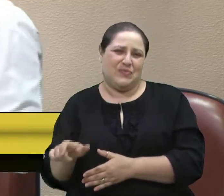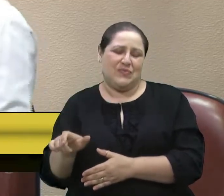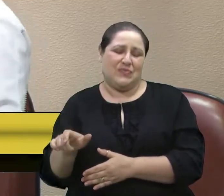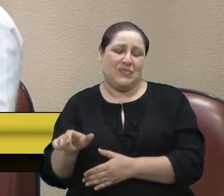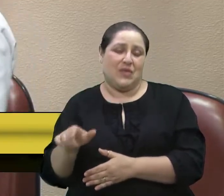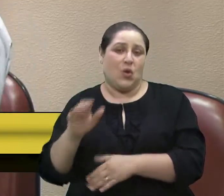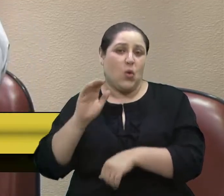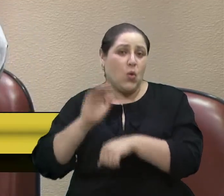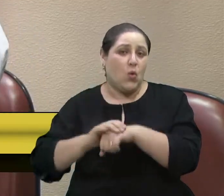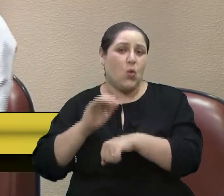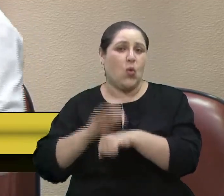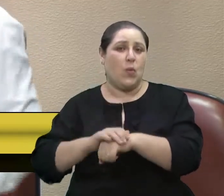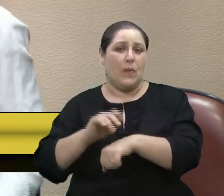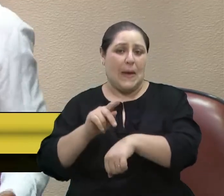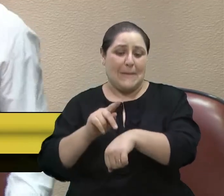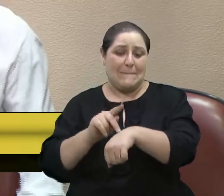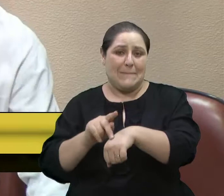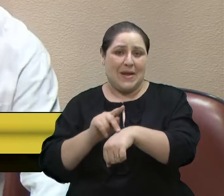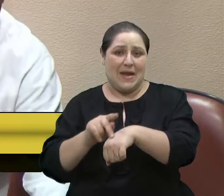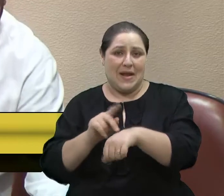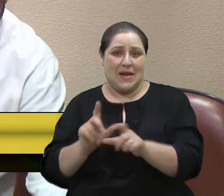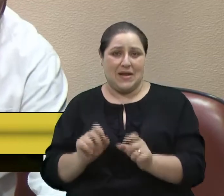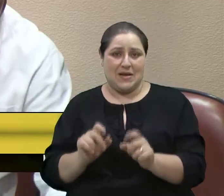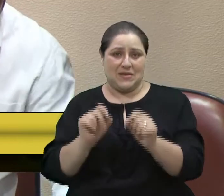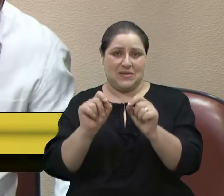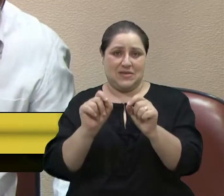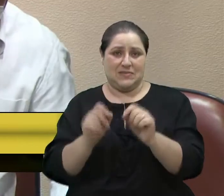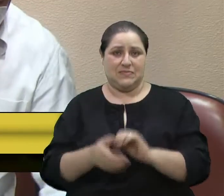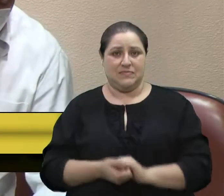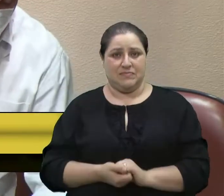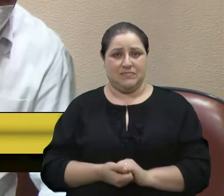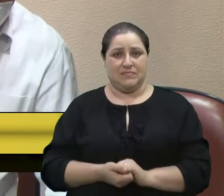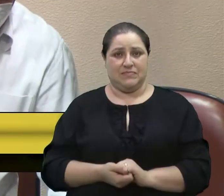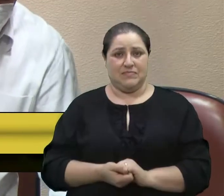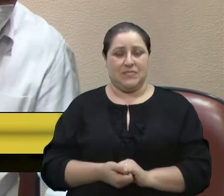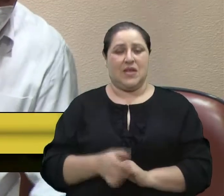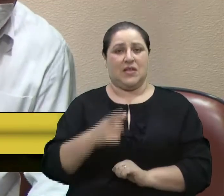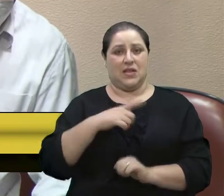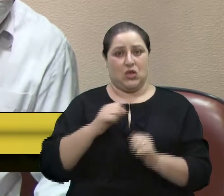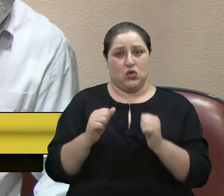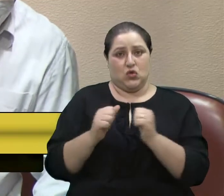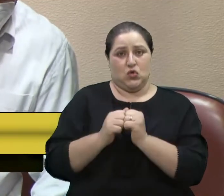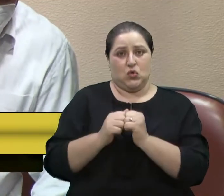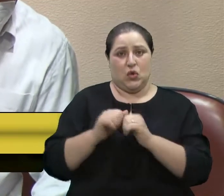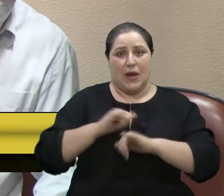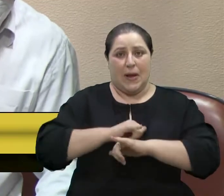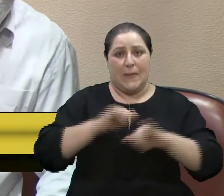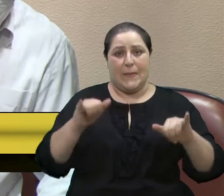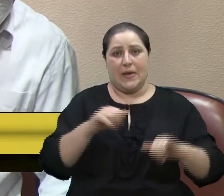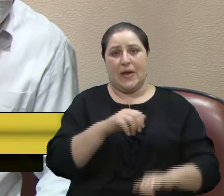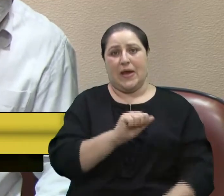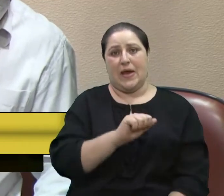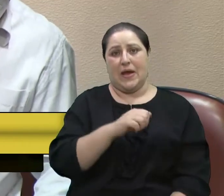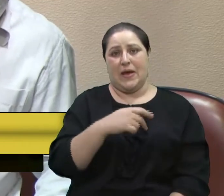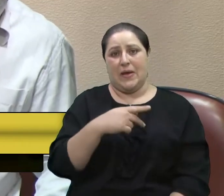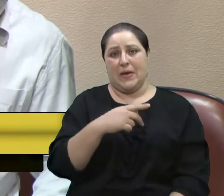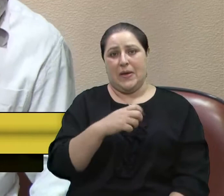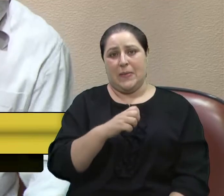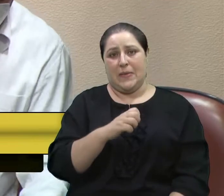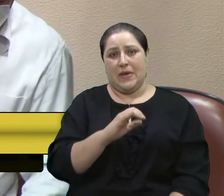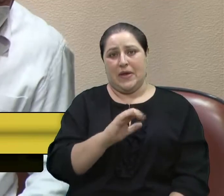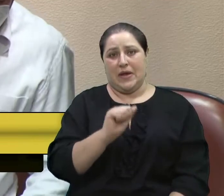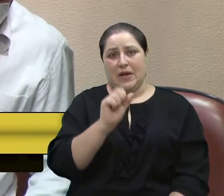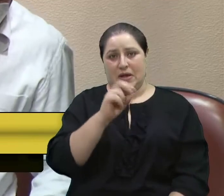causado pelo câncer de pele. Então, em concominância, com a campanha da PECAM, lançada